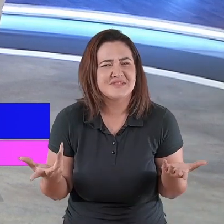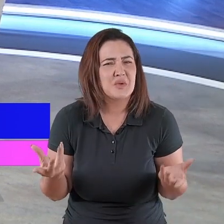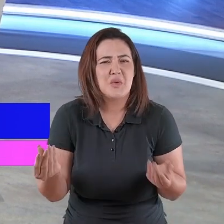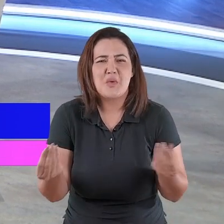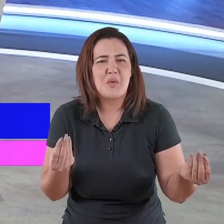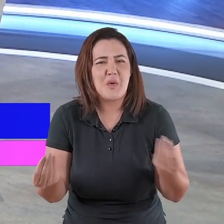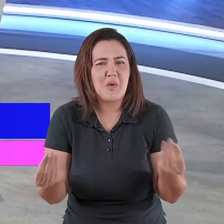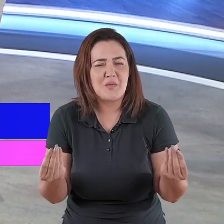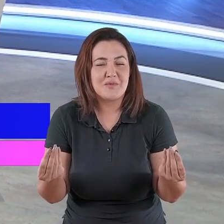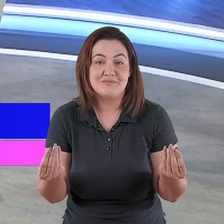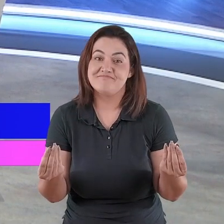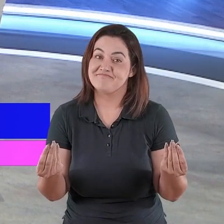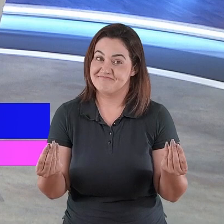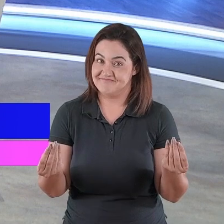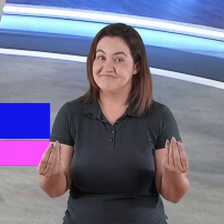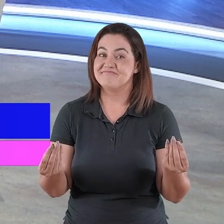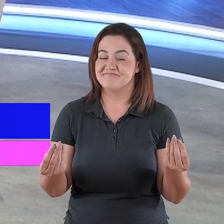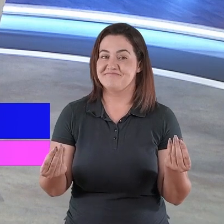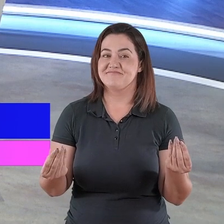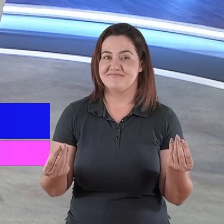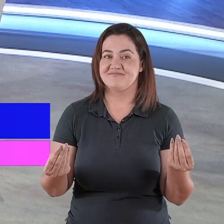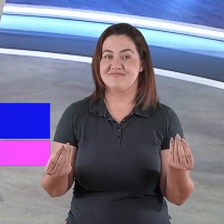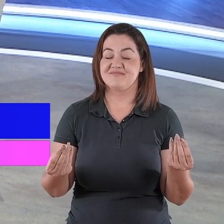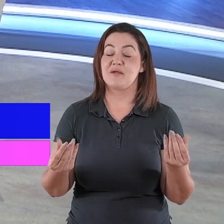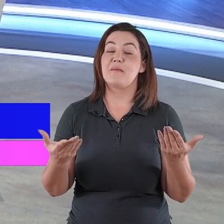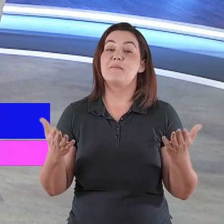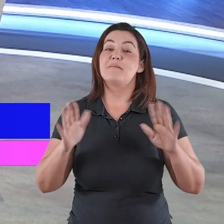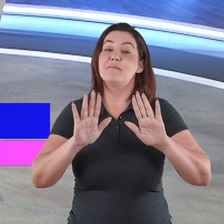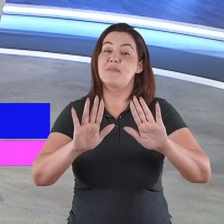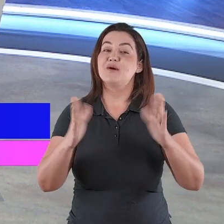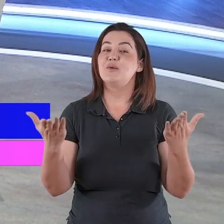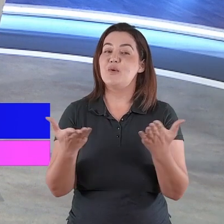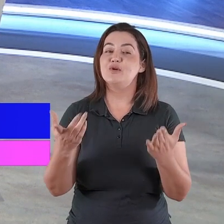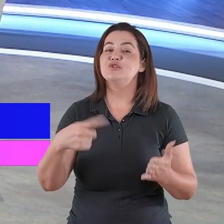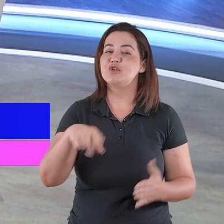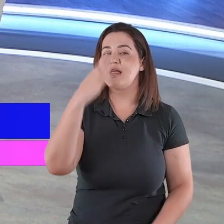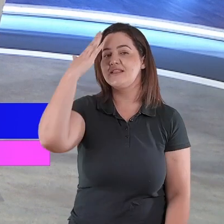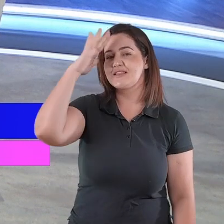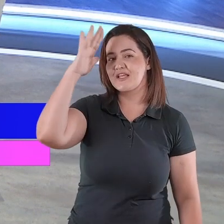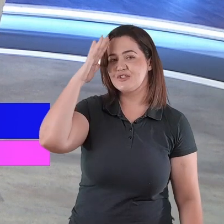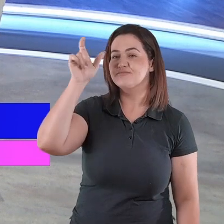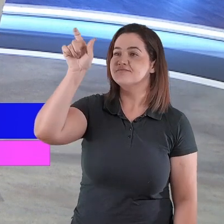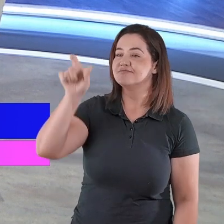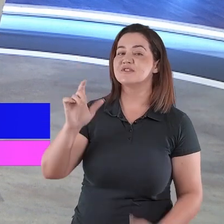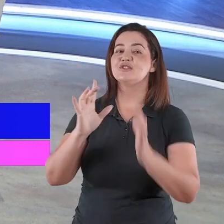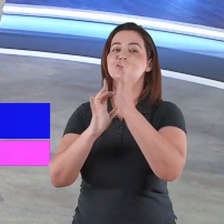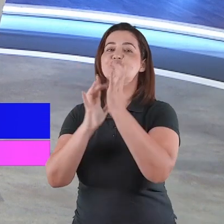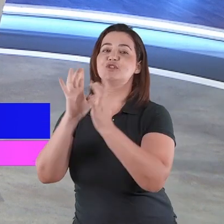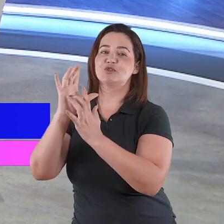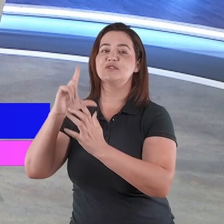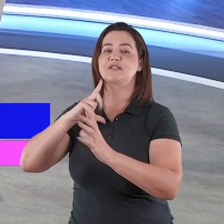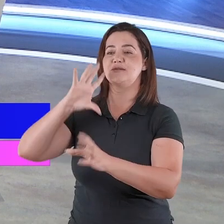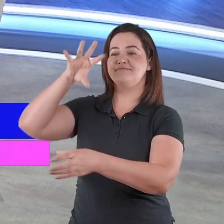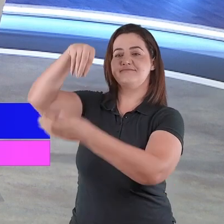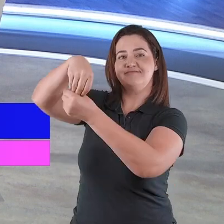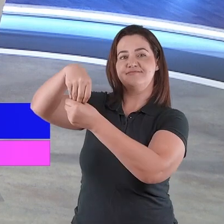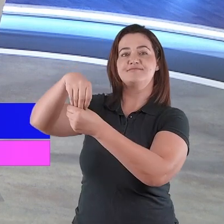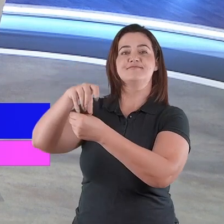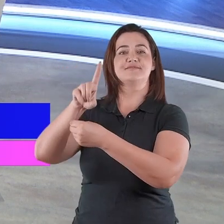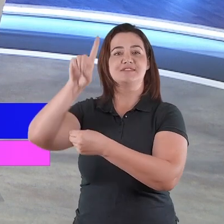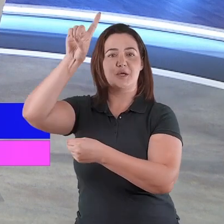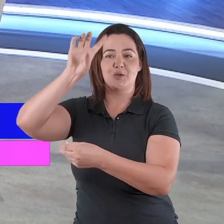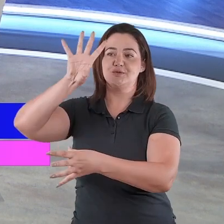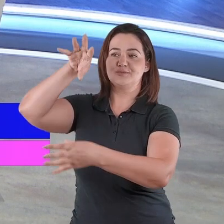homem, o nosso Senhor e o nosso Salvador. Se a Novo Tempo está no ar hoje, é por causa do